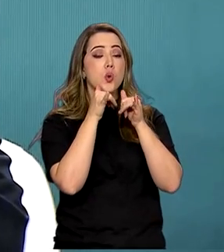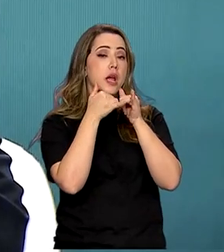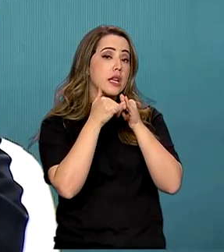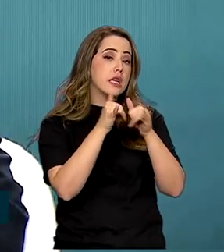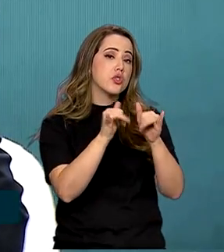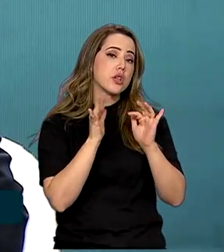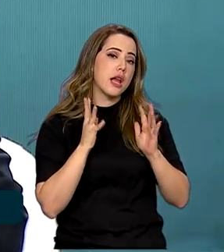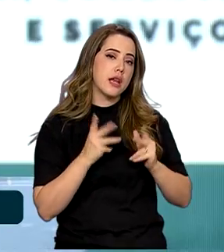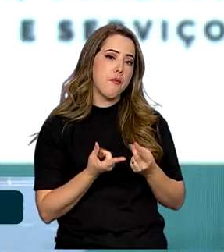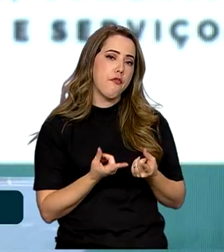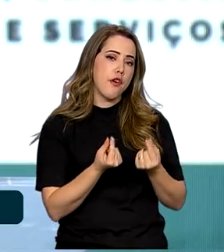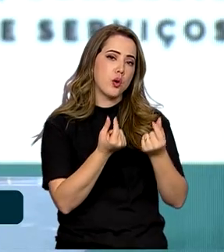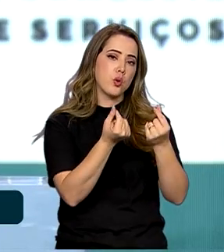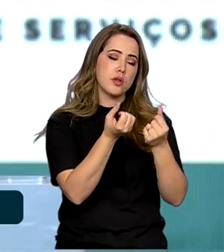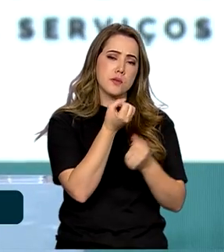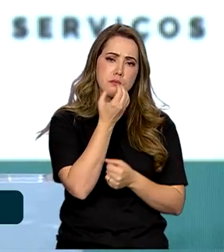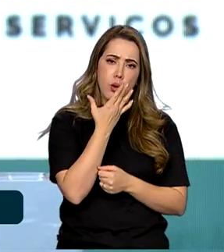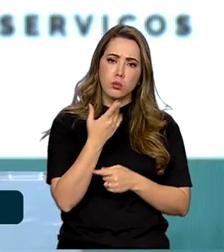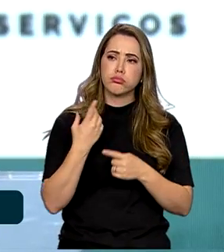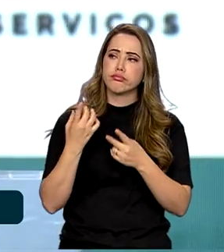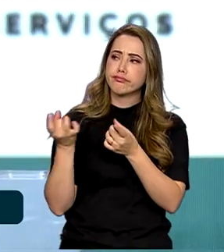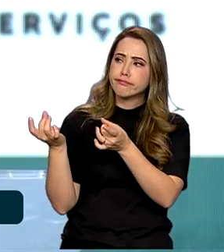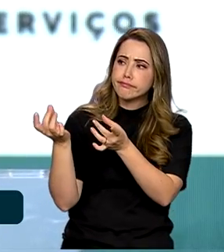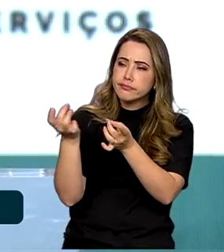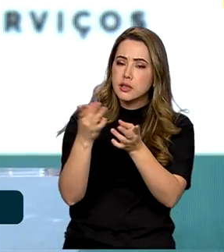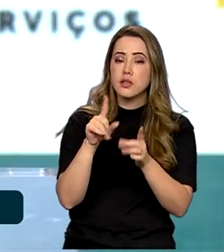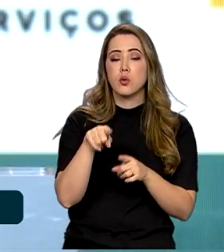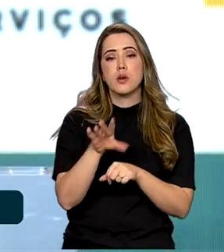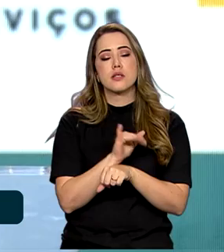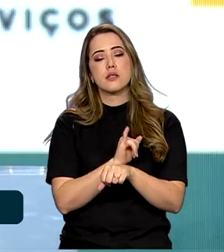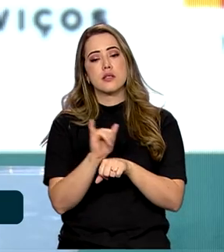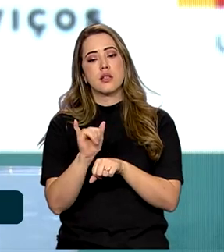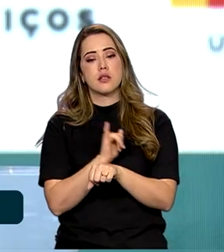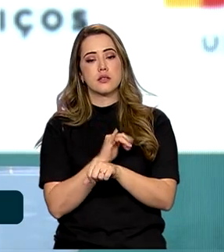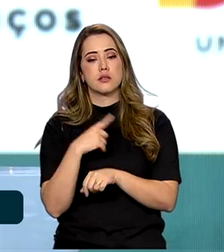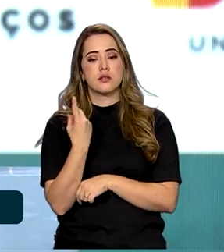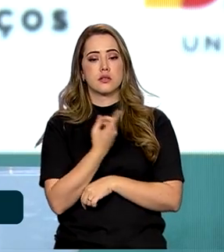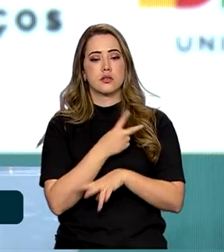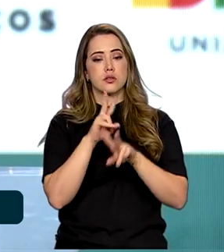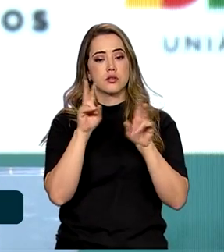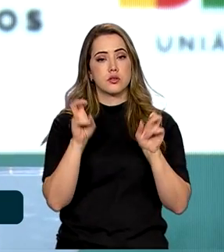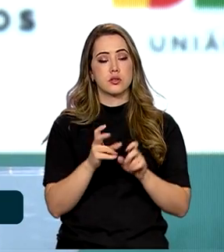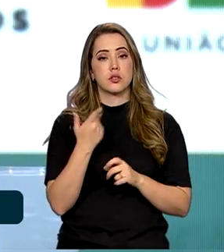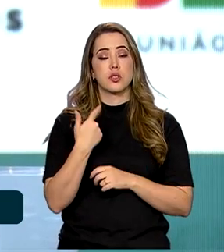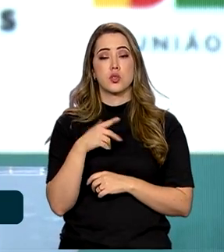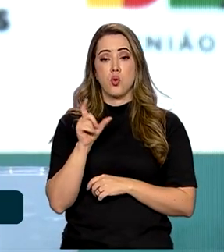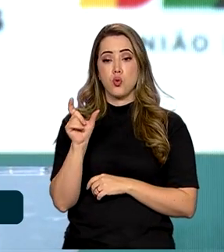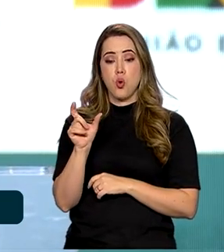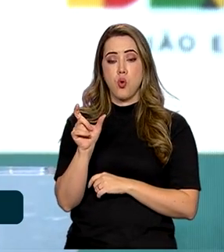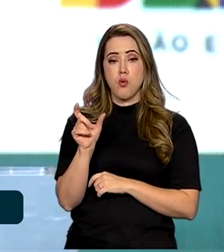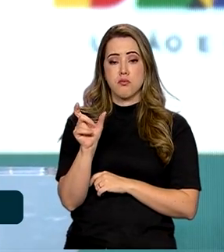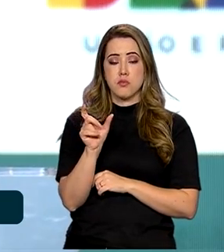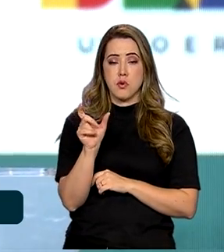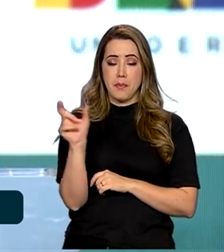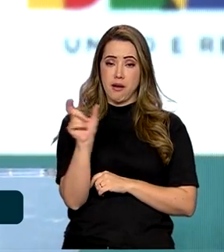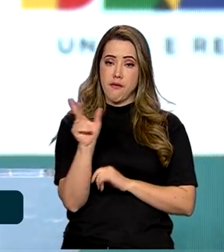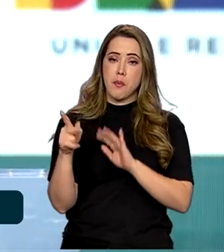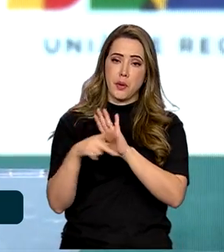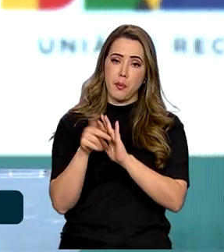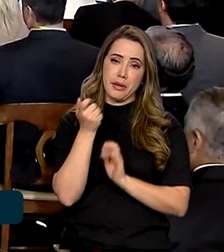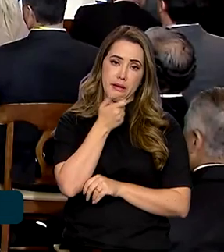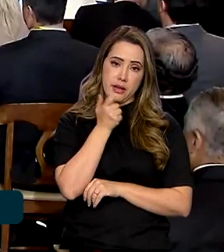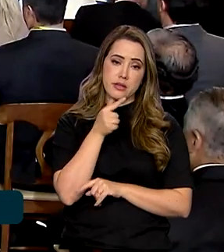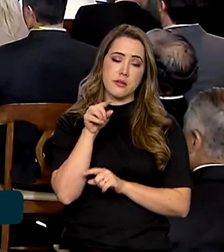a preços competitivos. Com essa estratégia, que chamamos de Power Shoring, as indústrias visam